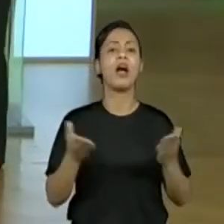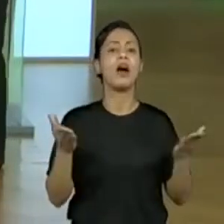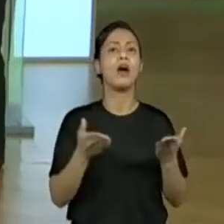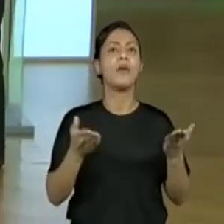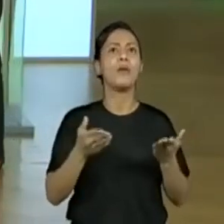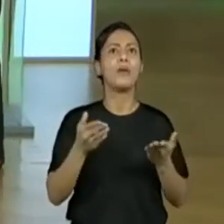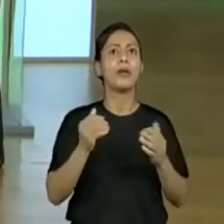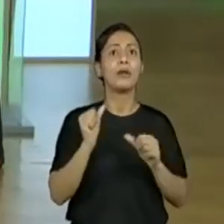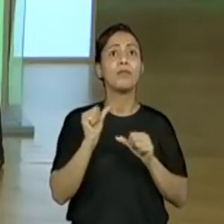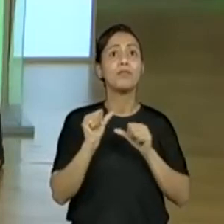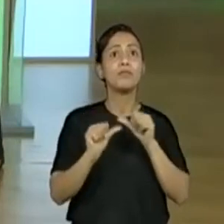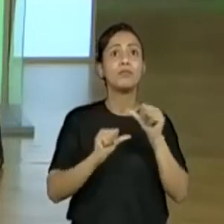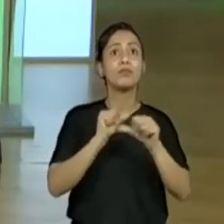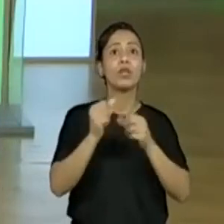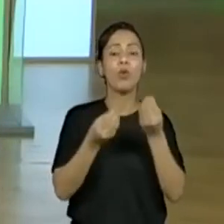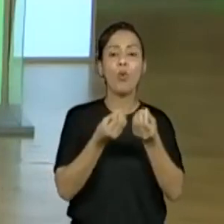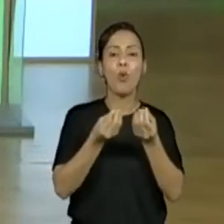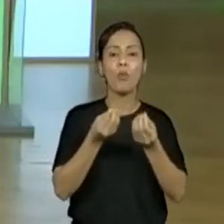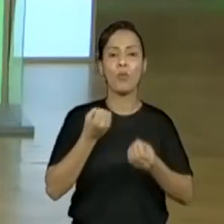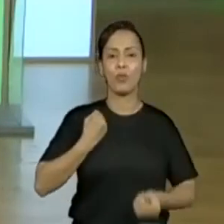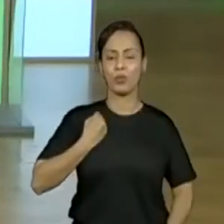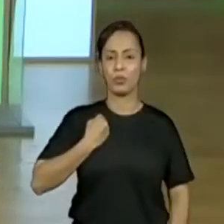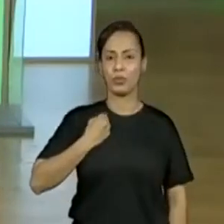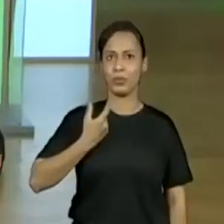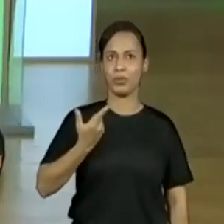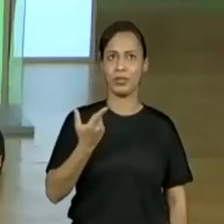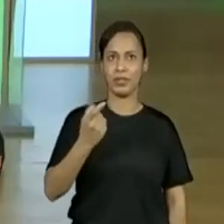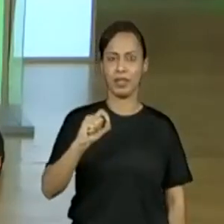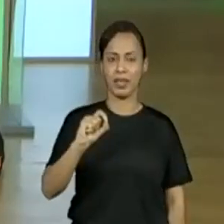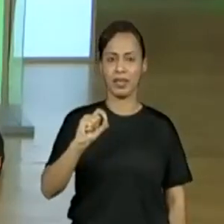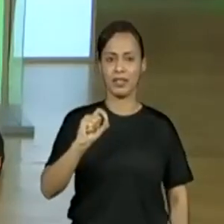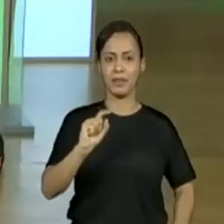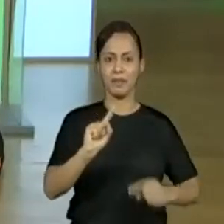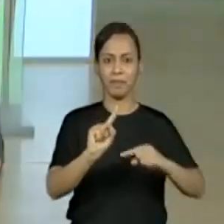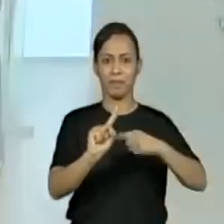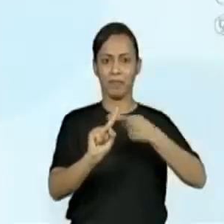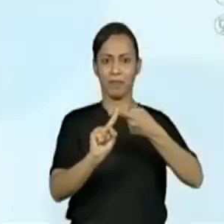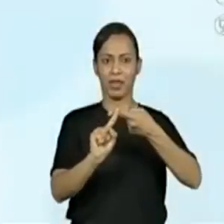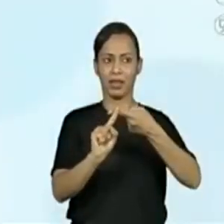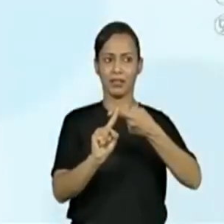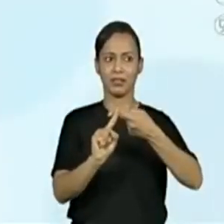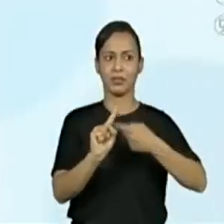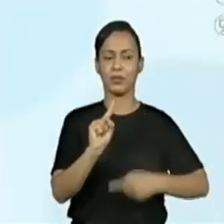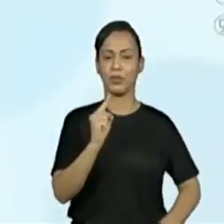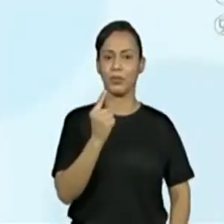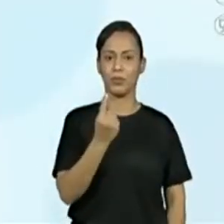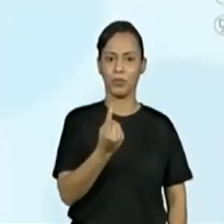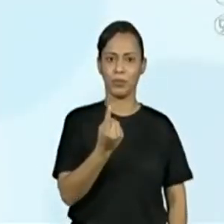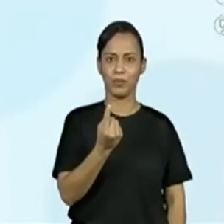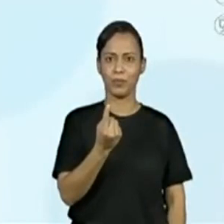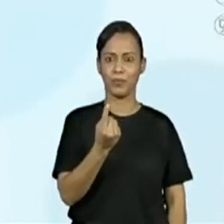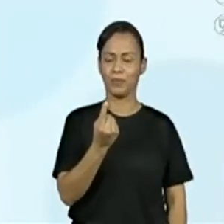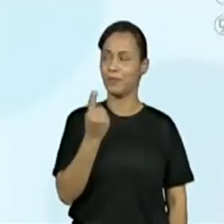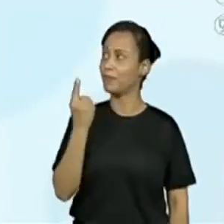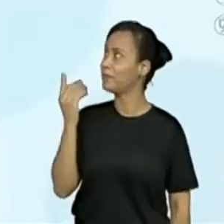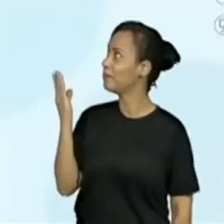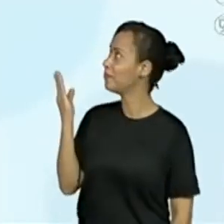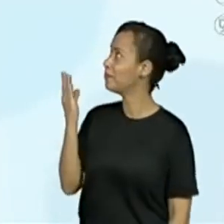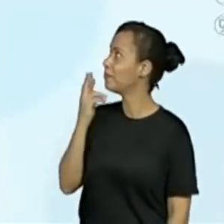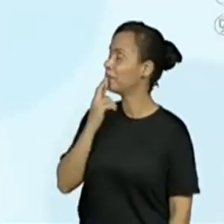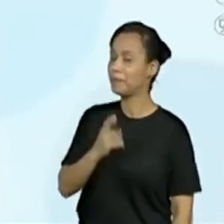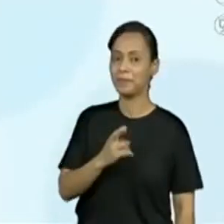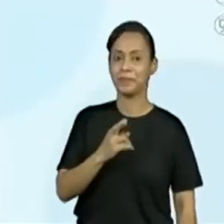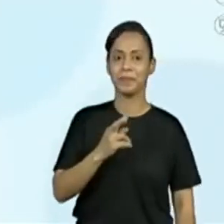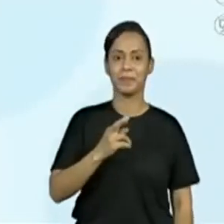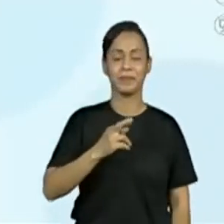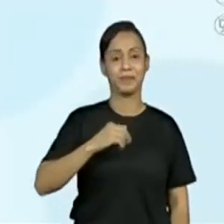no número 10, no número 10, mais 1. mais 1, não é? Então, obteríamos o número 11.